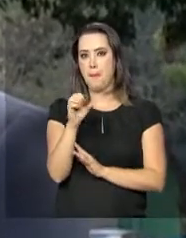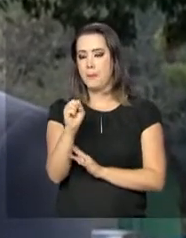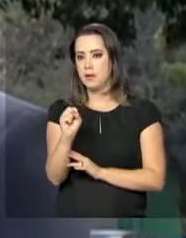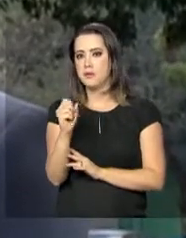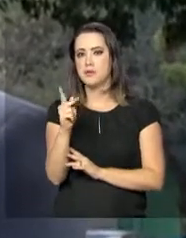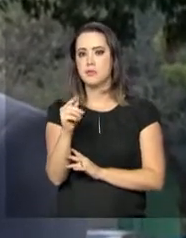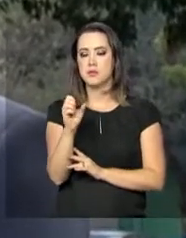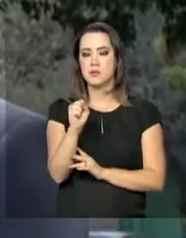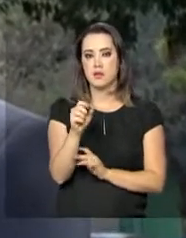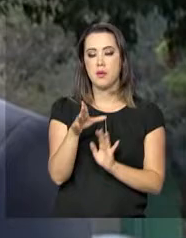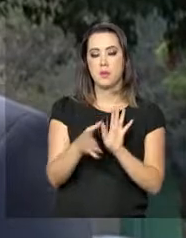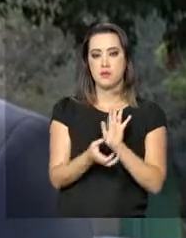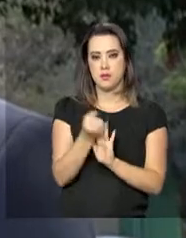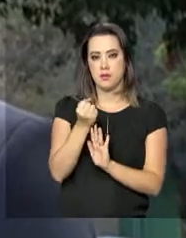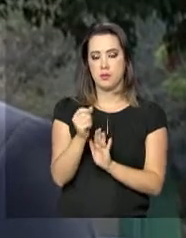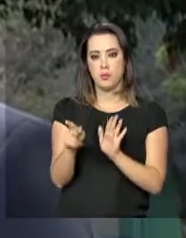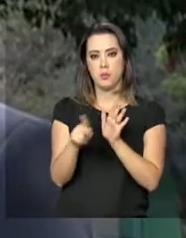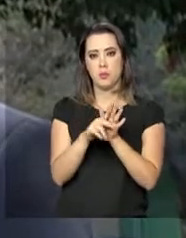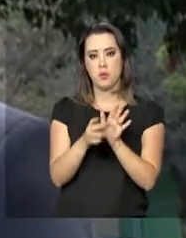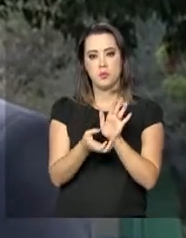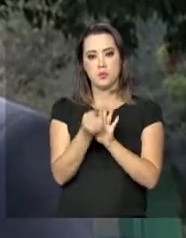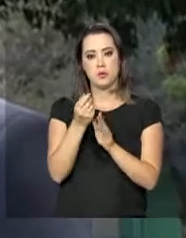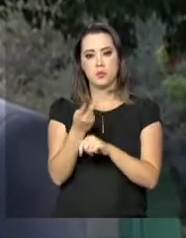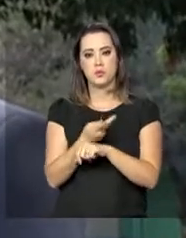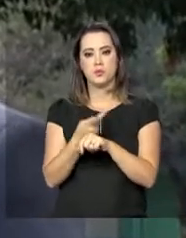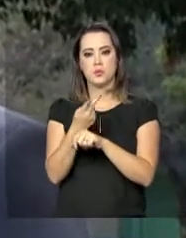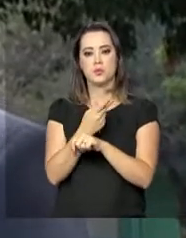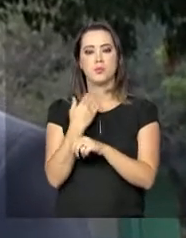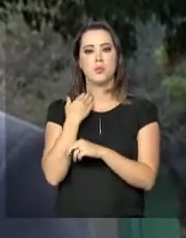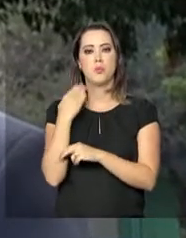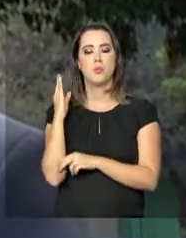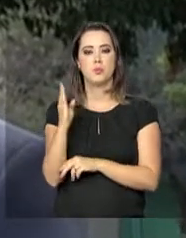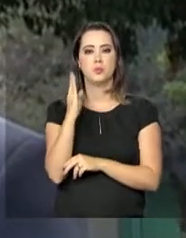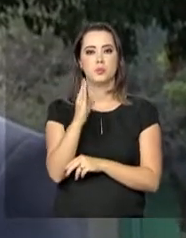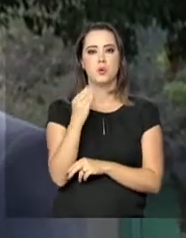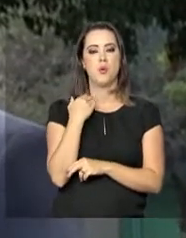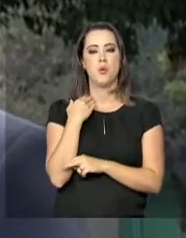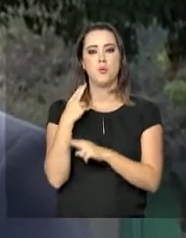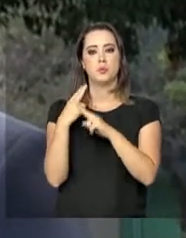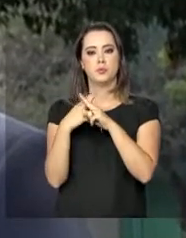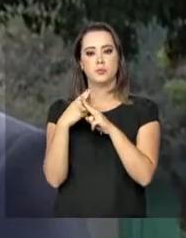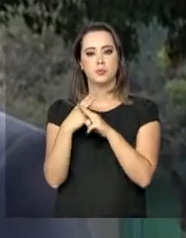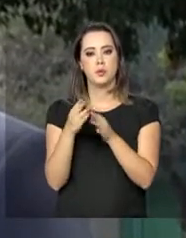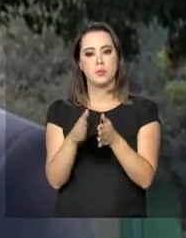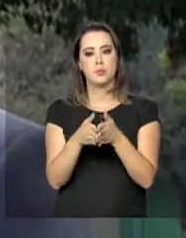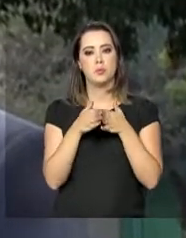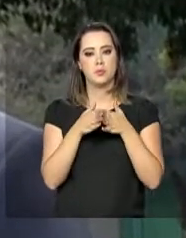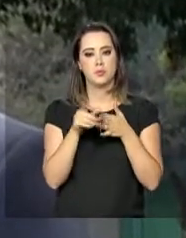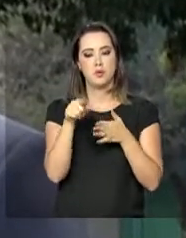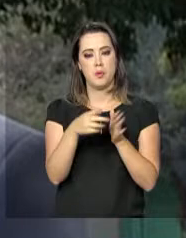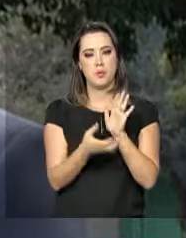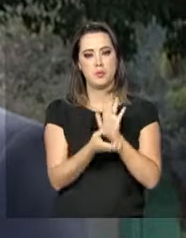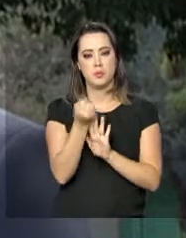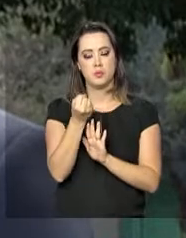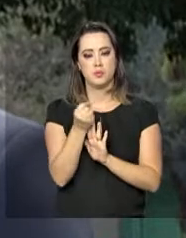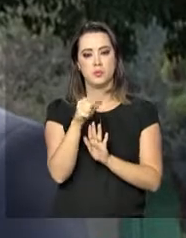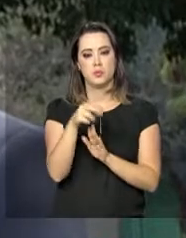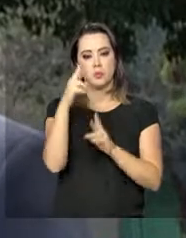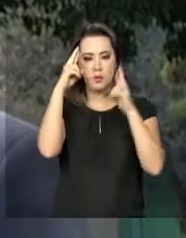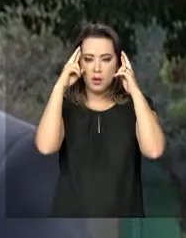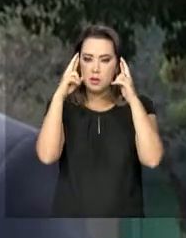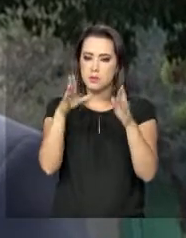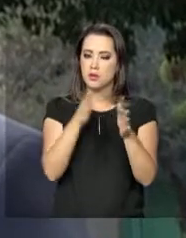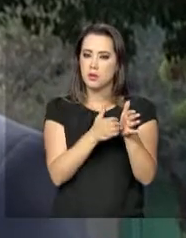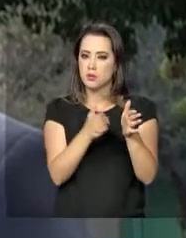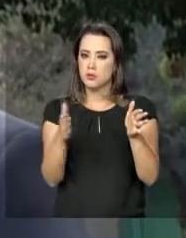e quer assegurar o seu saque, procure uma agência da Caixa Econômica ou do Banco do Brasil para solicitar esse resgate, respeitando